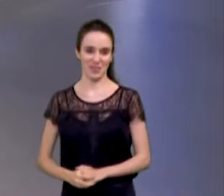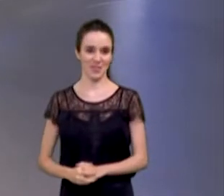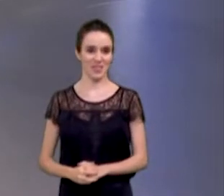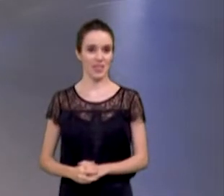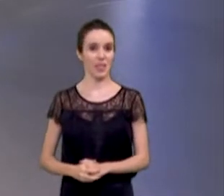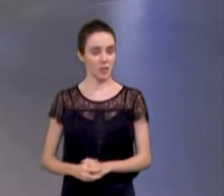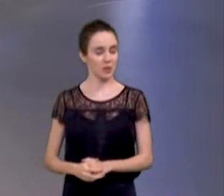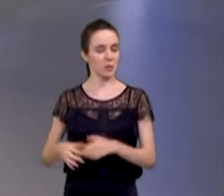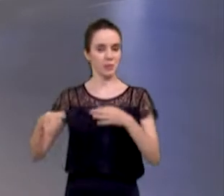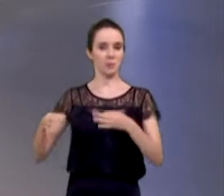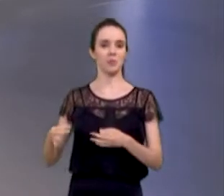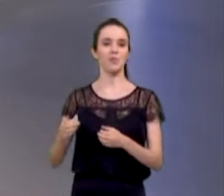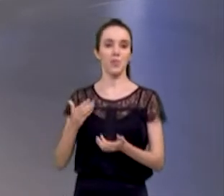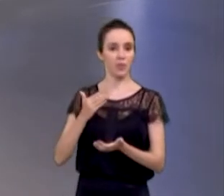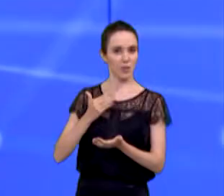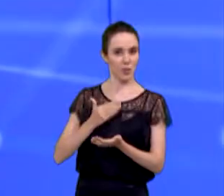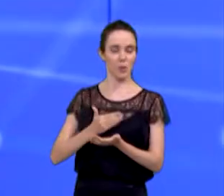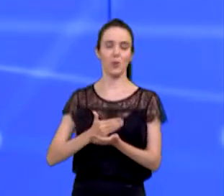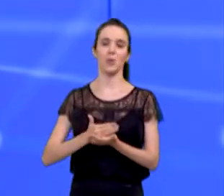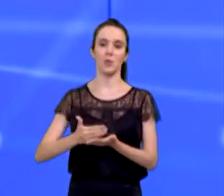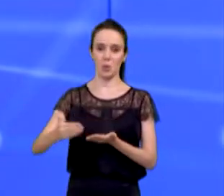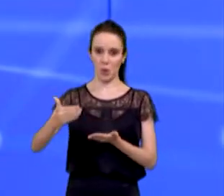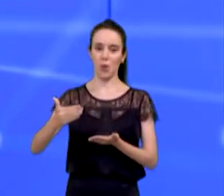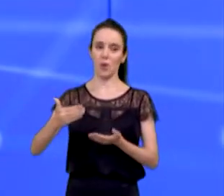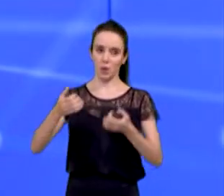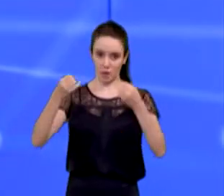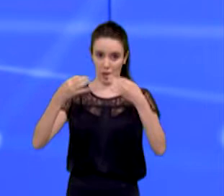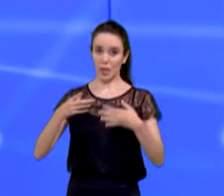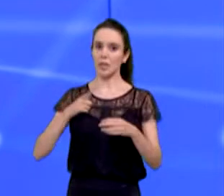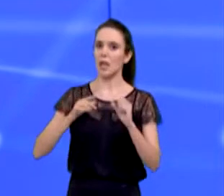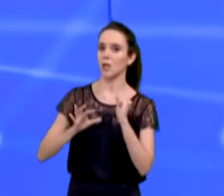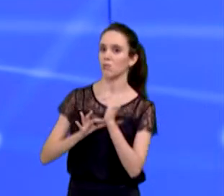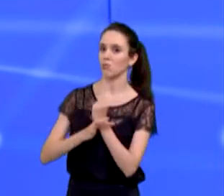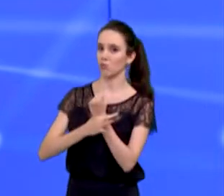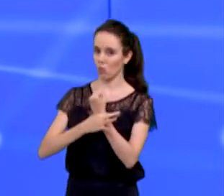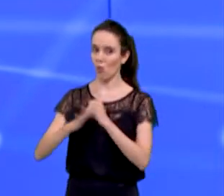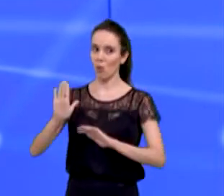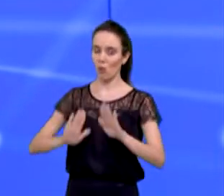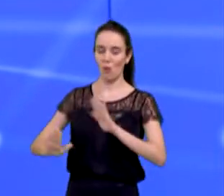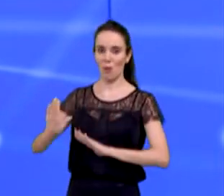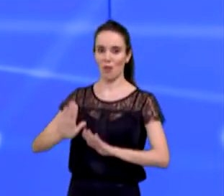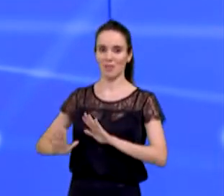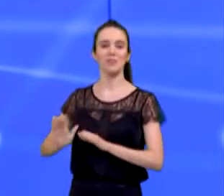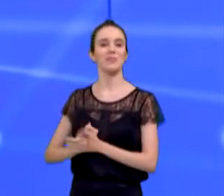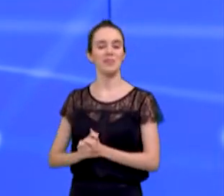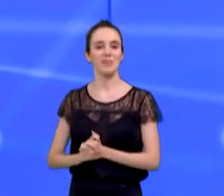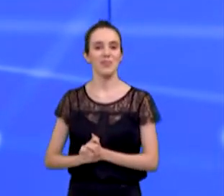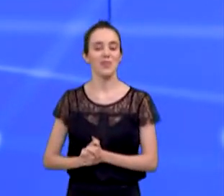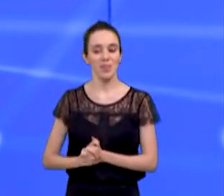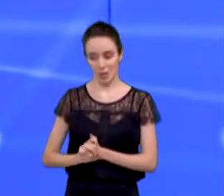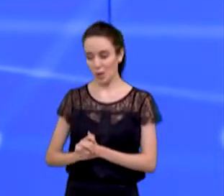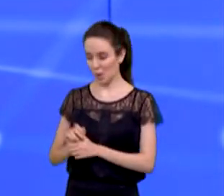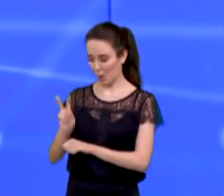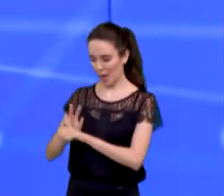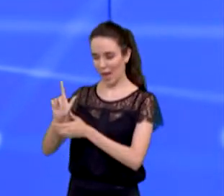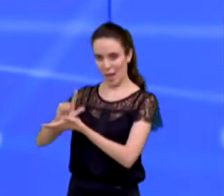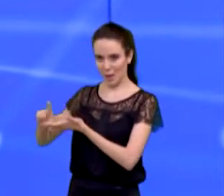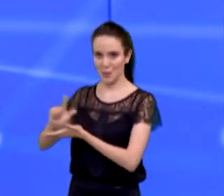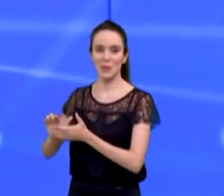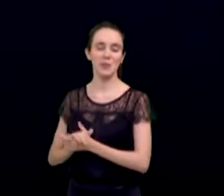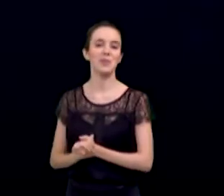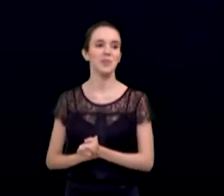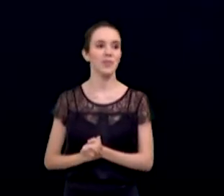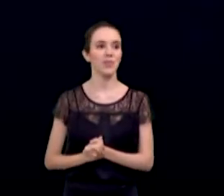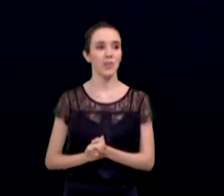Os candidatos se posicionam para que a gente possa seguir com toda a segurança. Candidato João Bosco, o senhor tem 30 segundos para fazer a sua